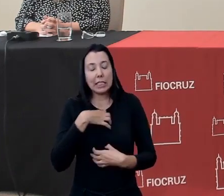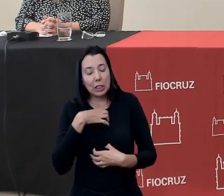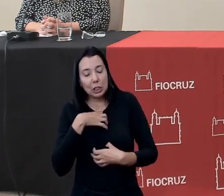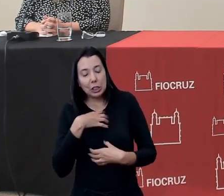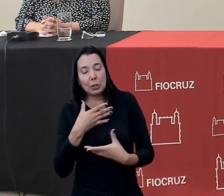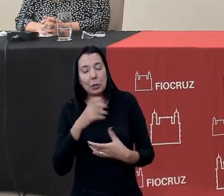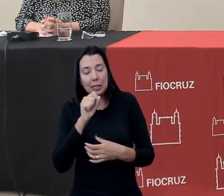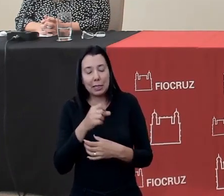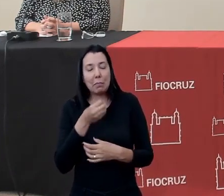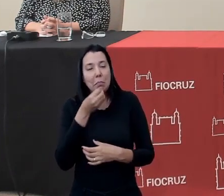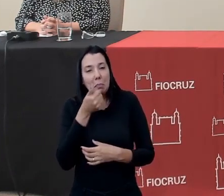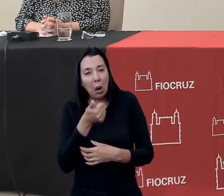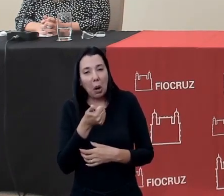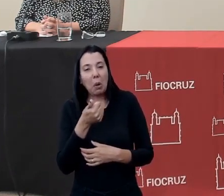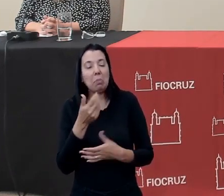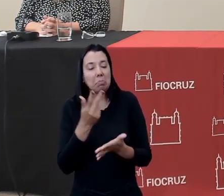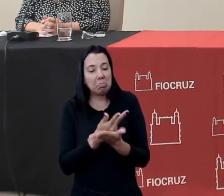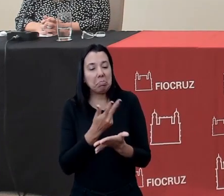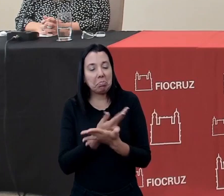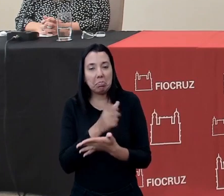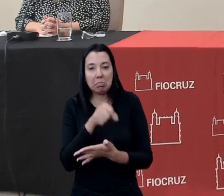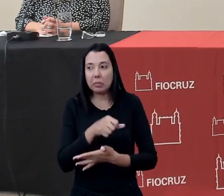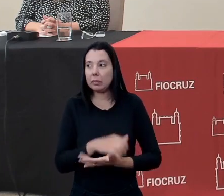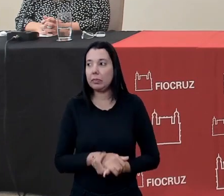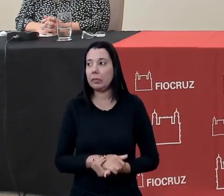contemplados com tudo que está acontecendo